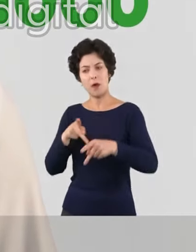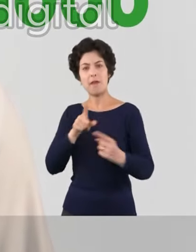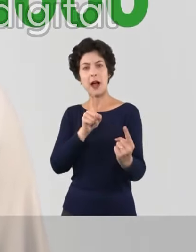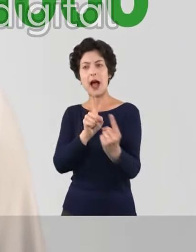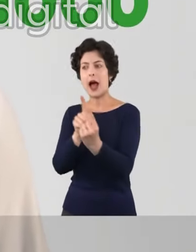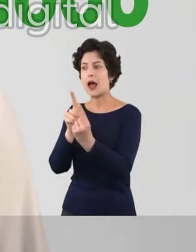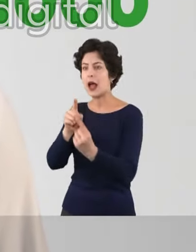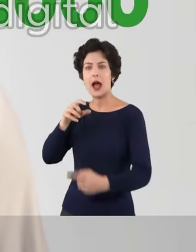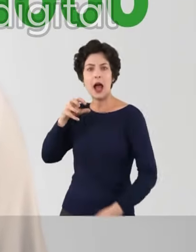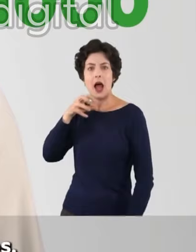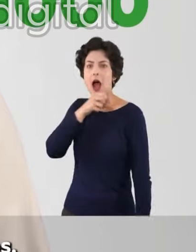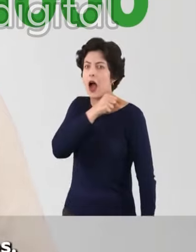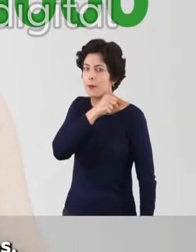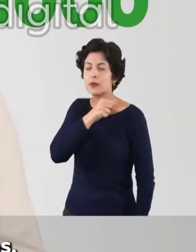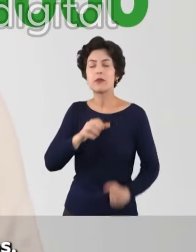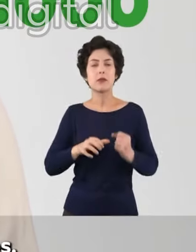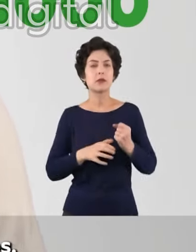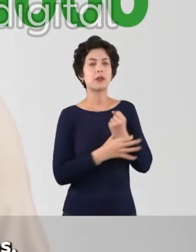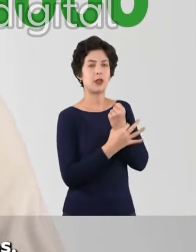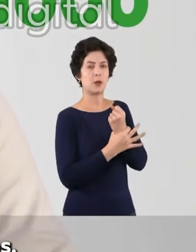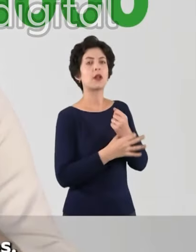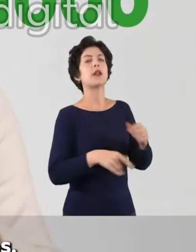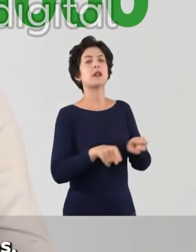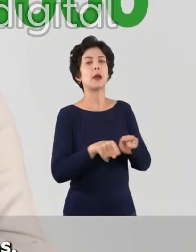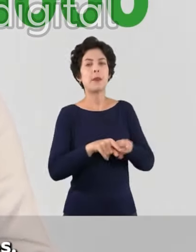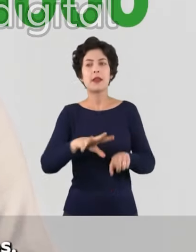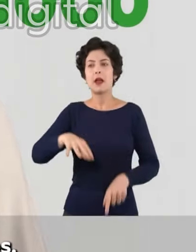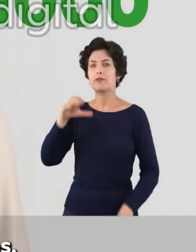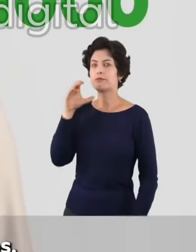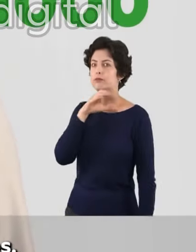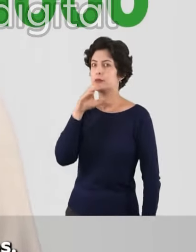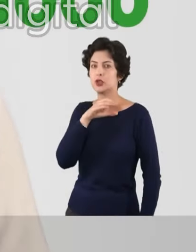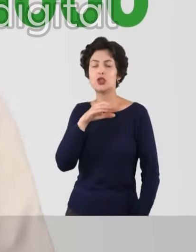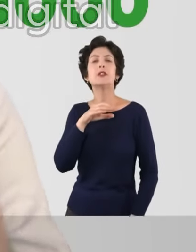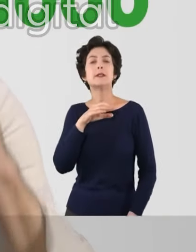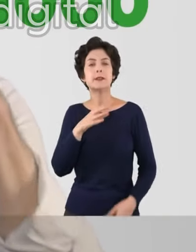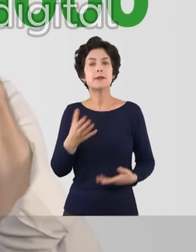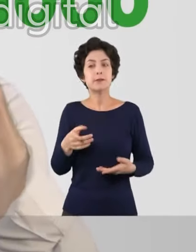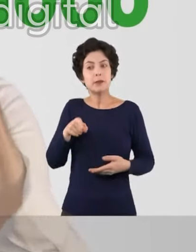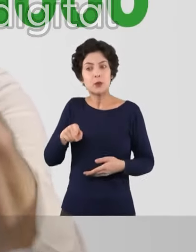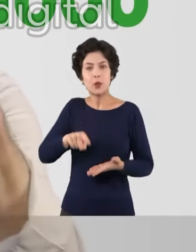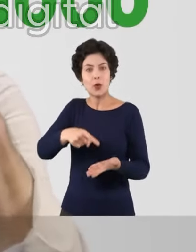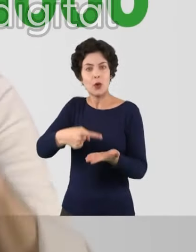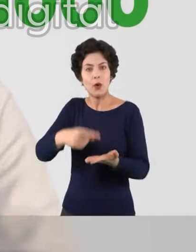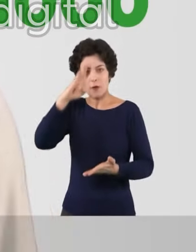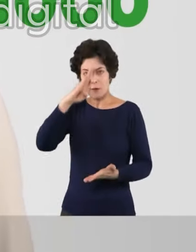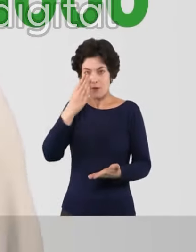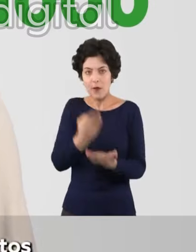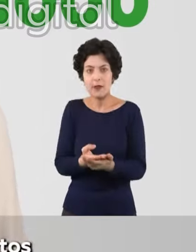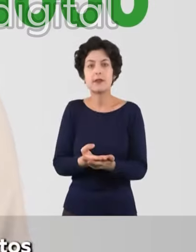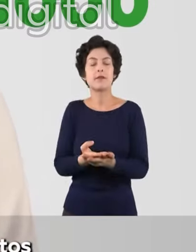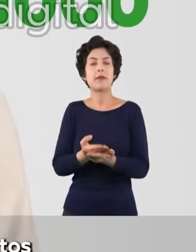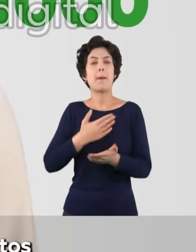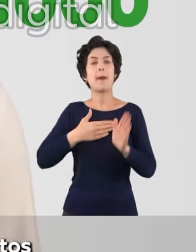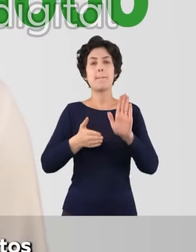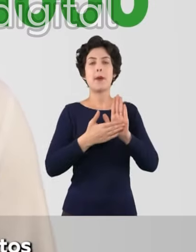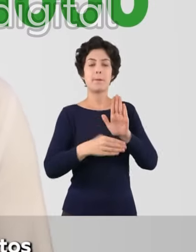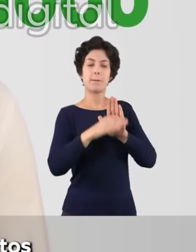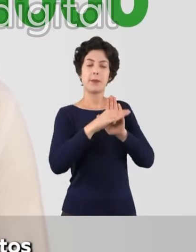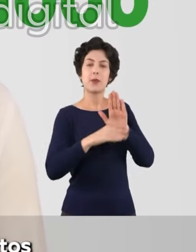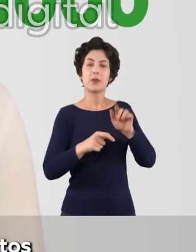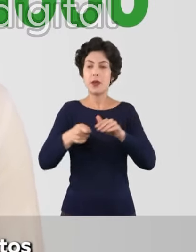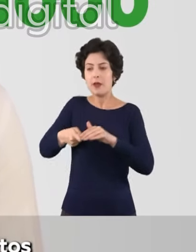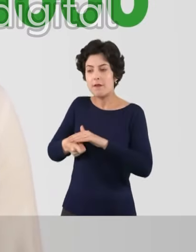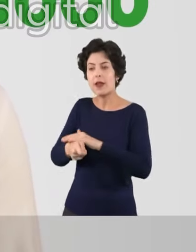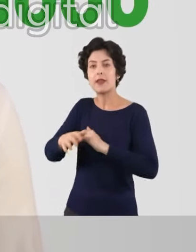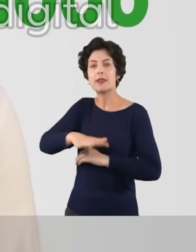tem um atendimento rápido. Na segurança pública e nas emergências. Isso é confiança. A minha proposta é por